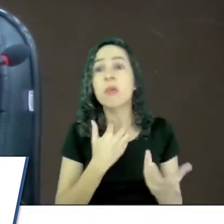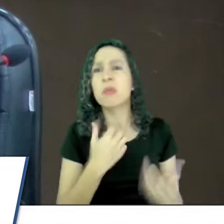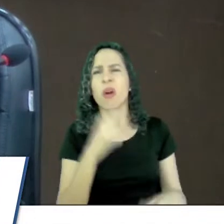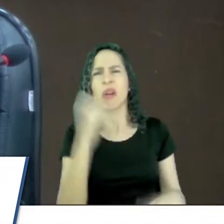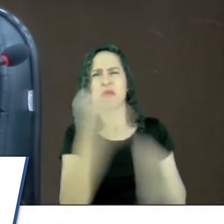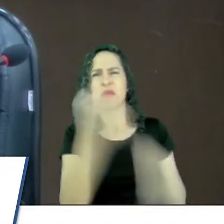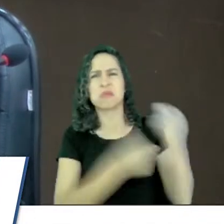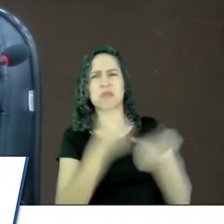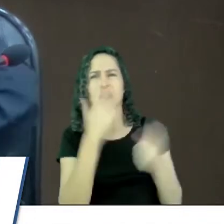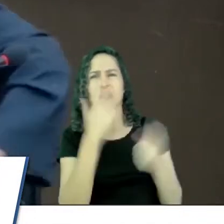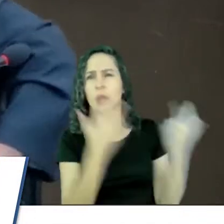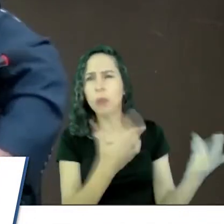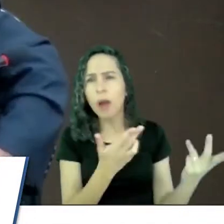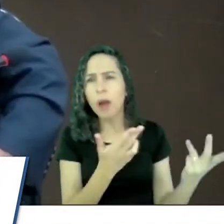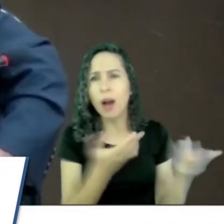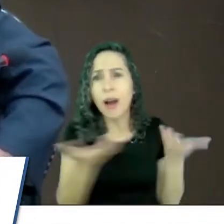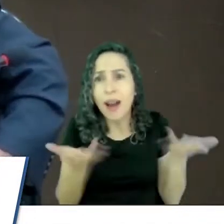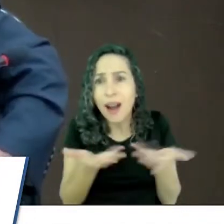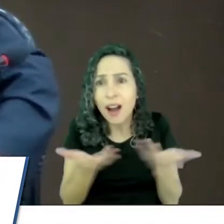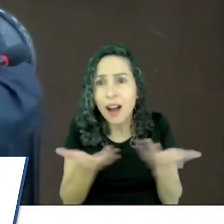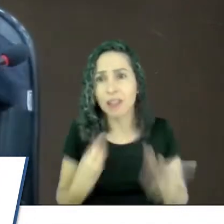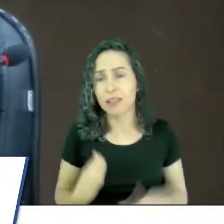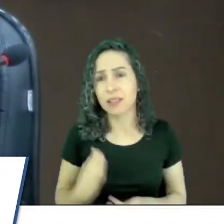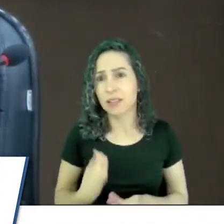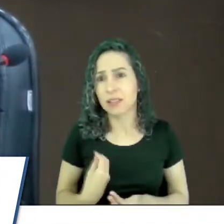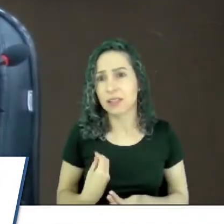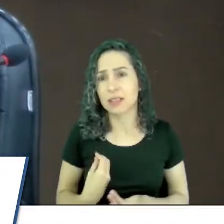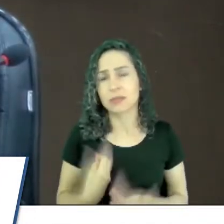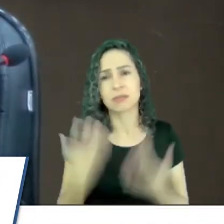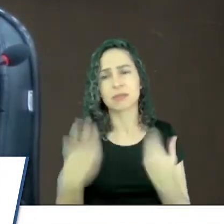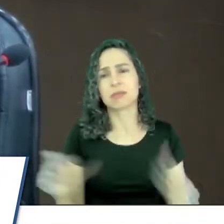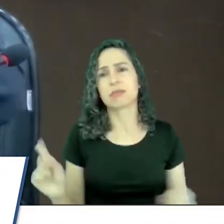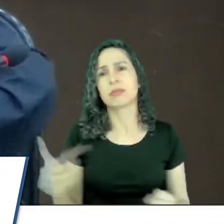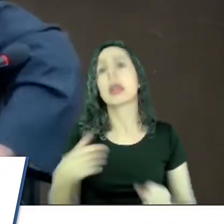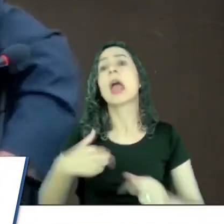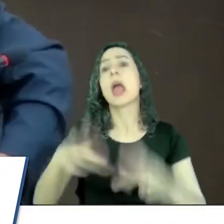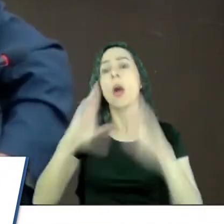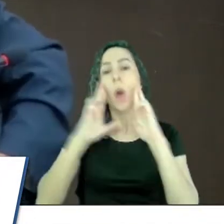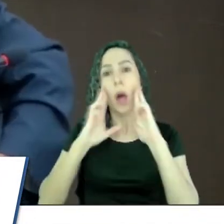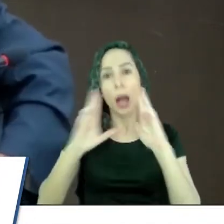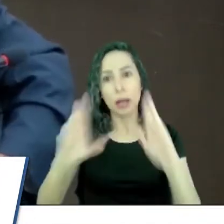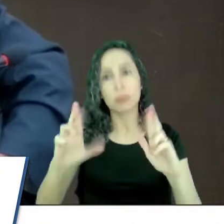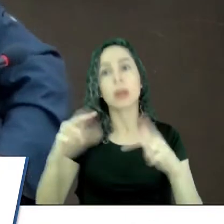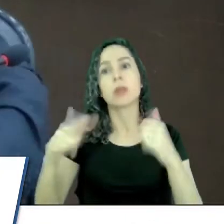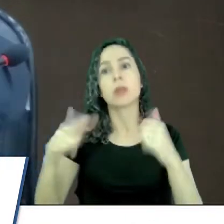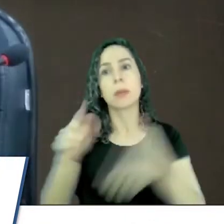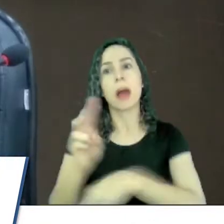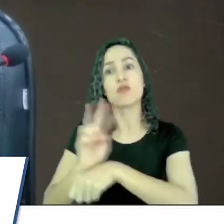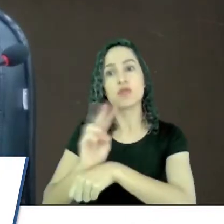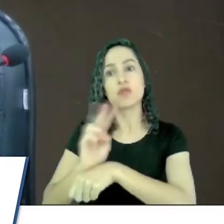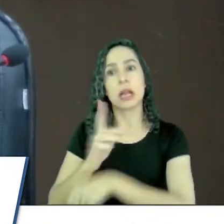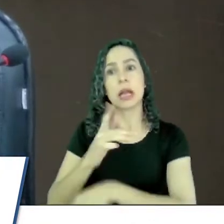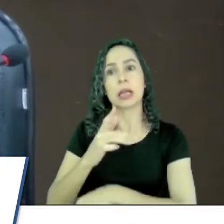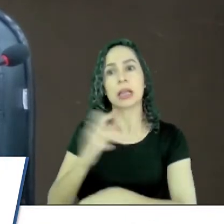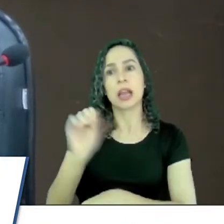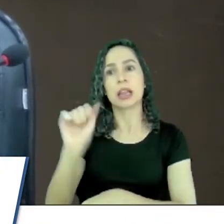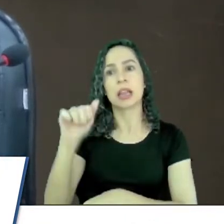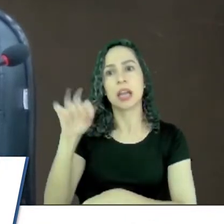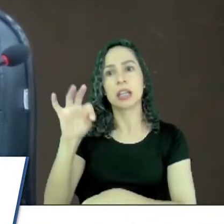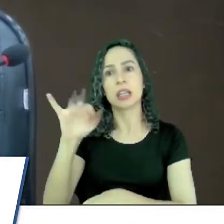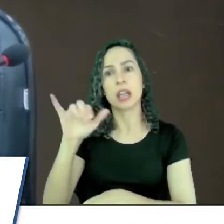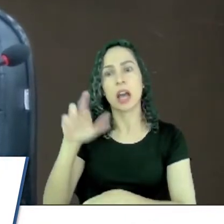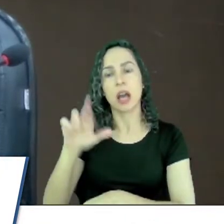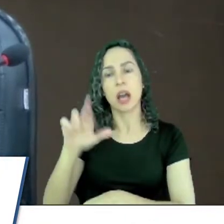principalmente nesse momento que nós estamos vivendo. eu respeito o trabalho da vigilância sanitária. A vigilância sanitária tem feito